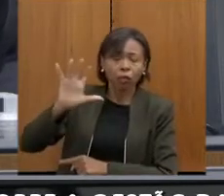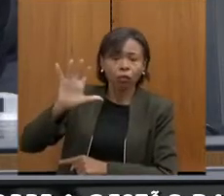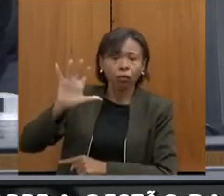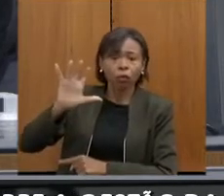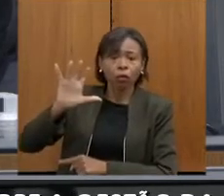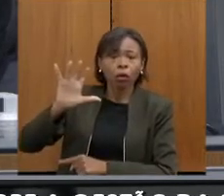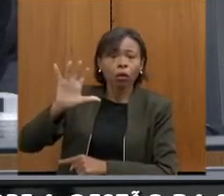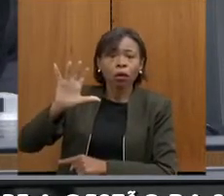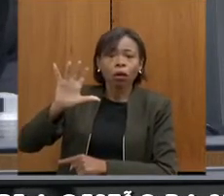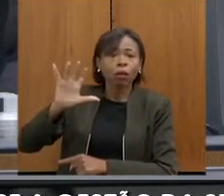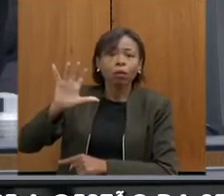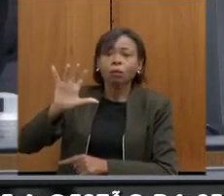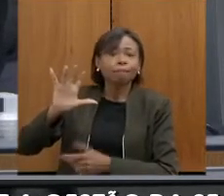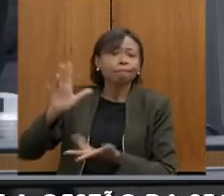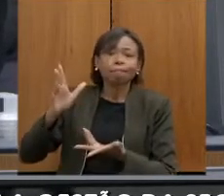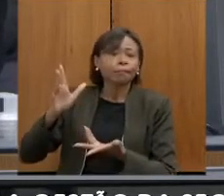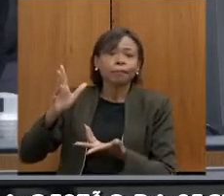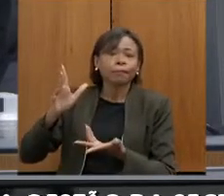o ônus